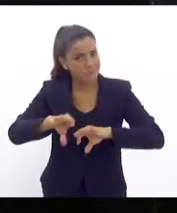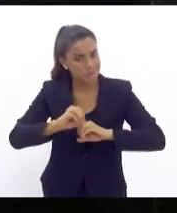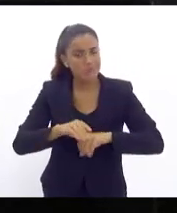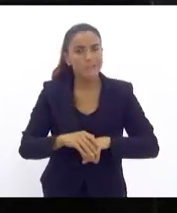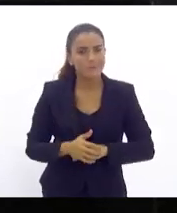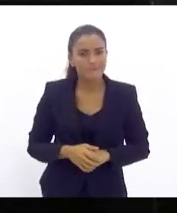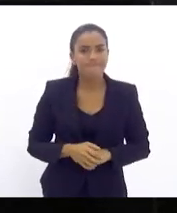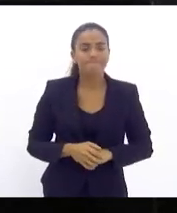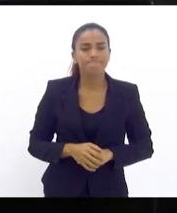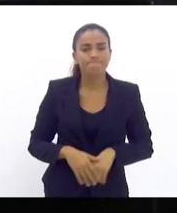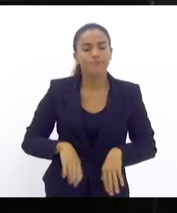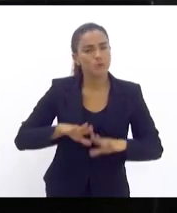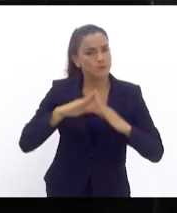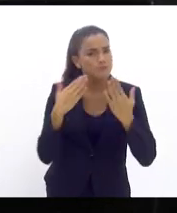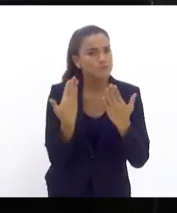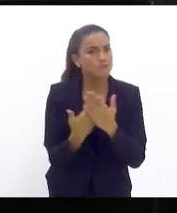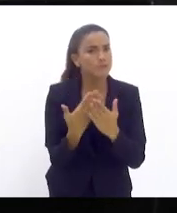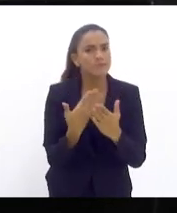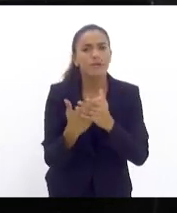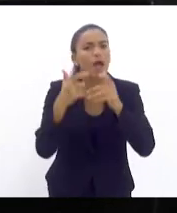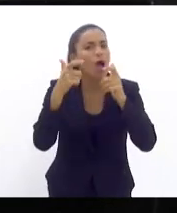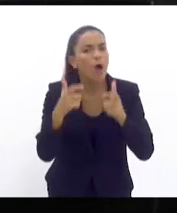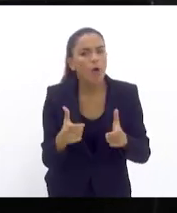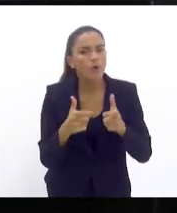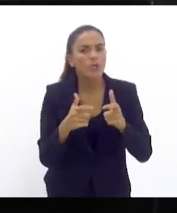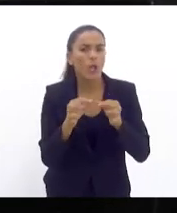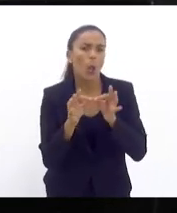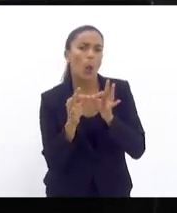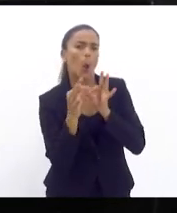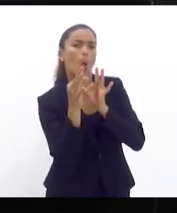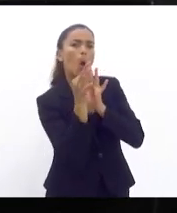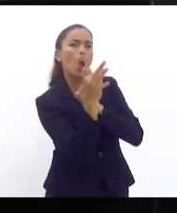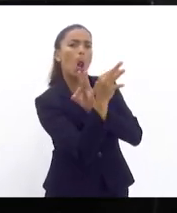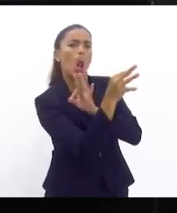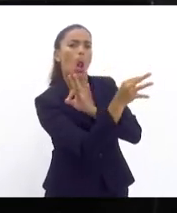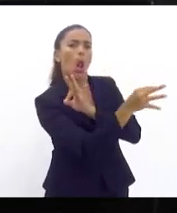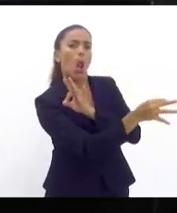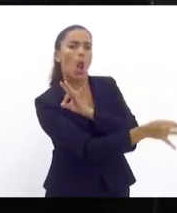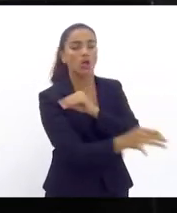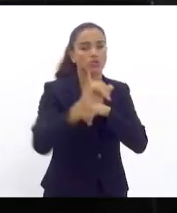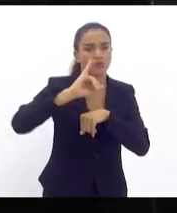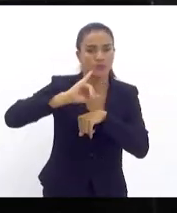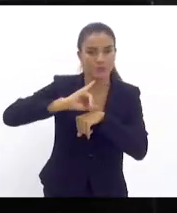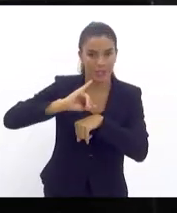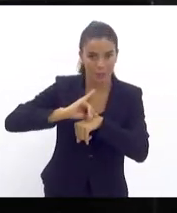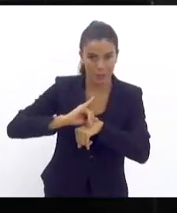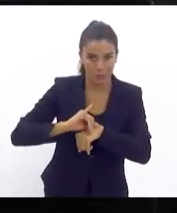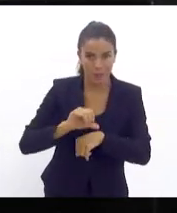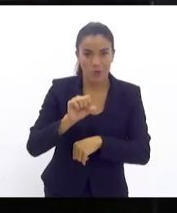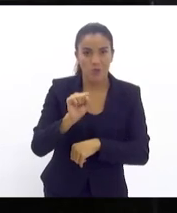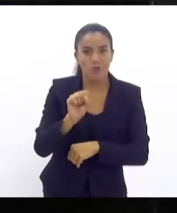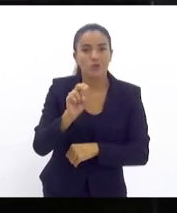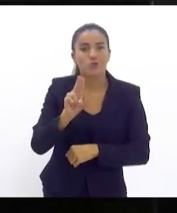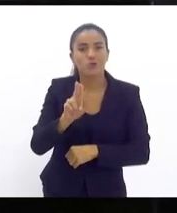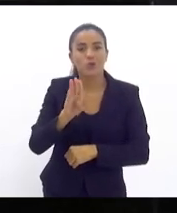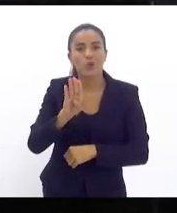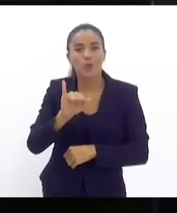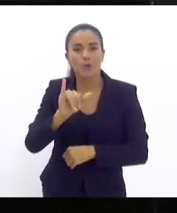escola situada no subúrbio carioca, onde as diferenças também, presidente,